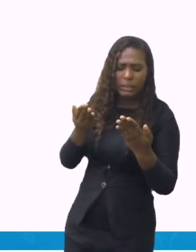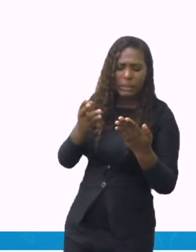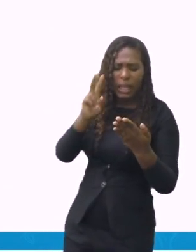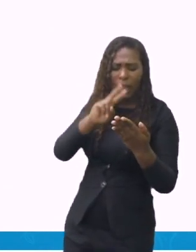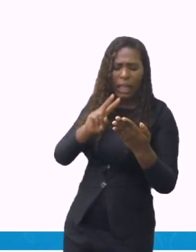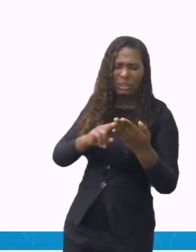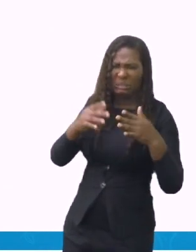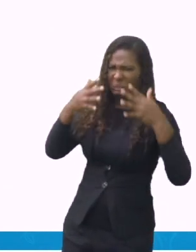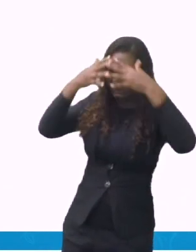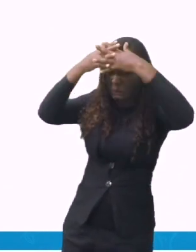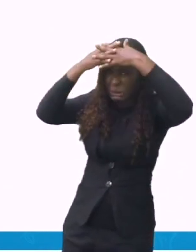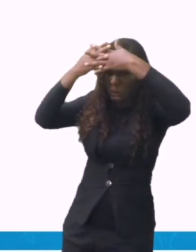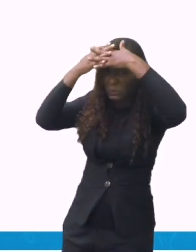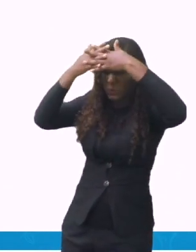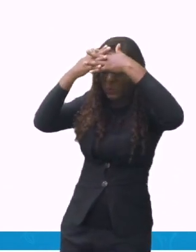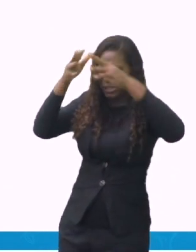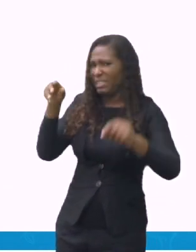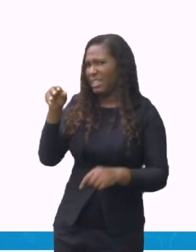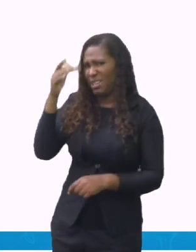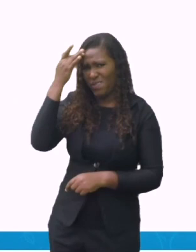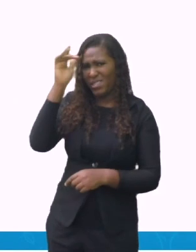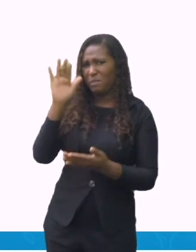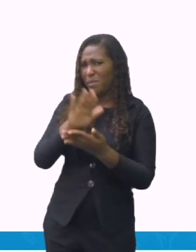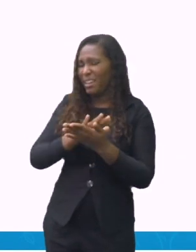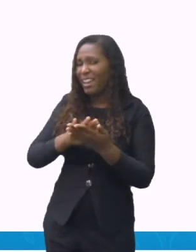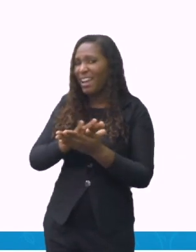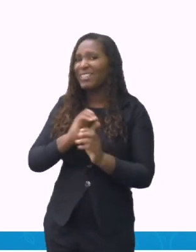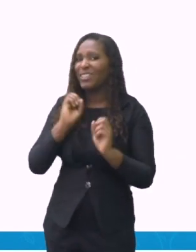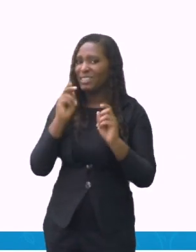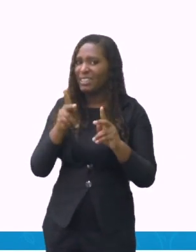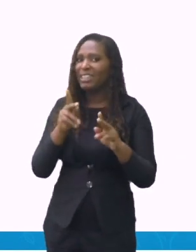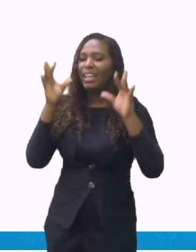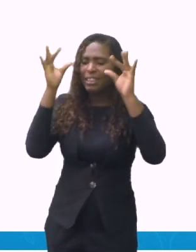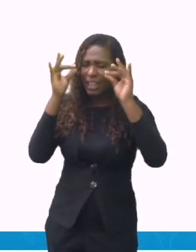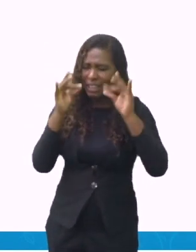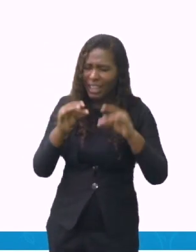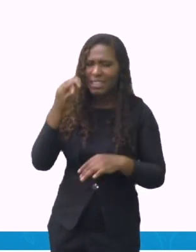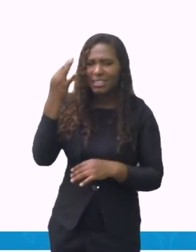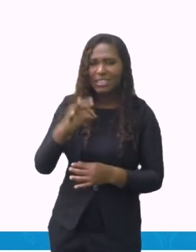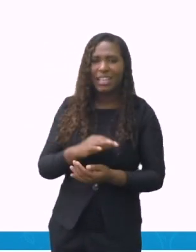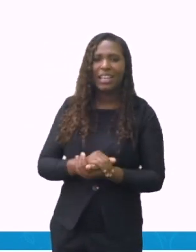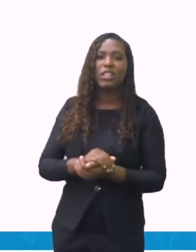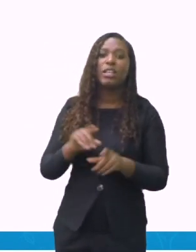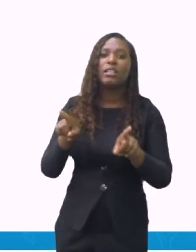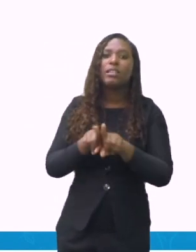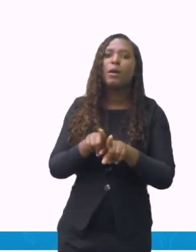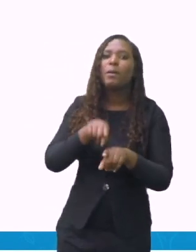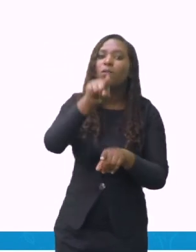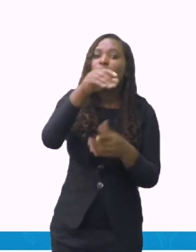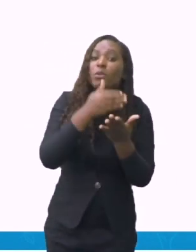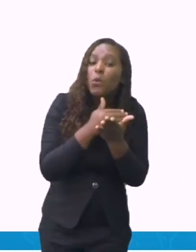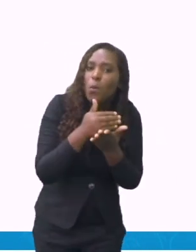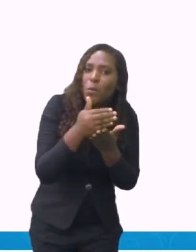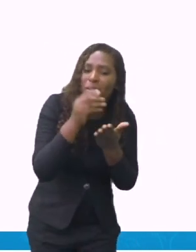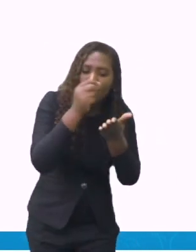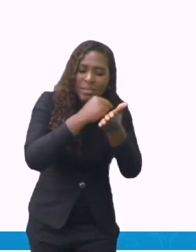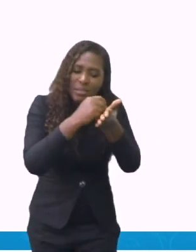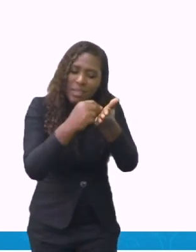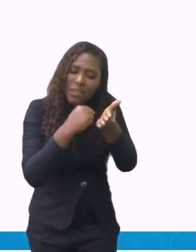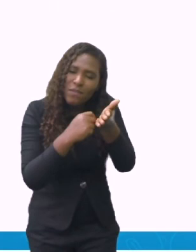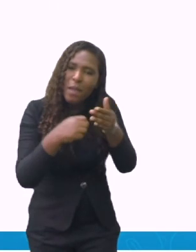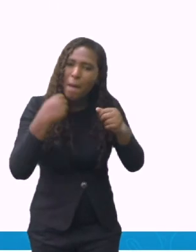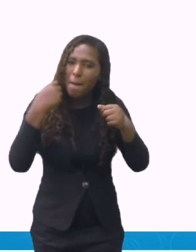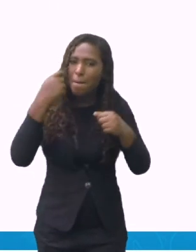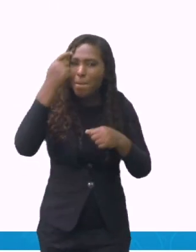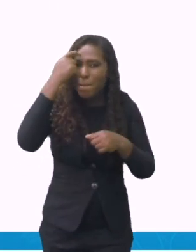começando a aprender a escrever, pense em uma receita que você também gosta. E aí você vai escrever pelo menos cinco